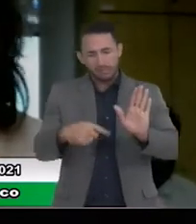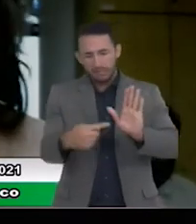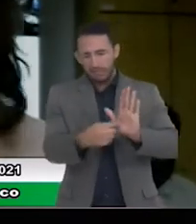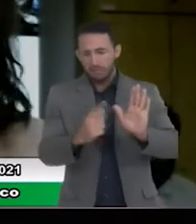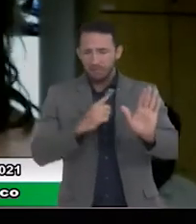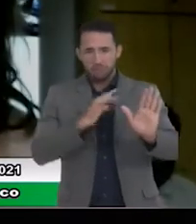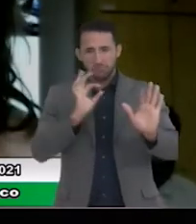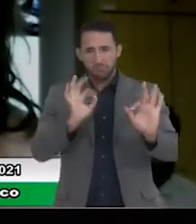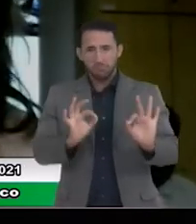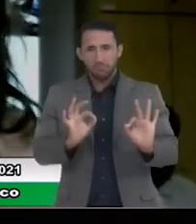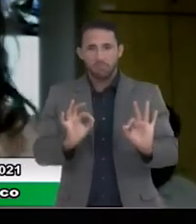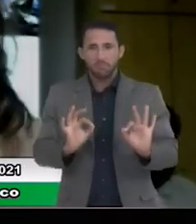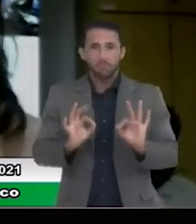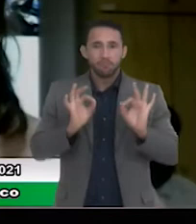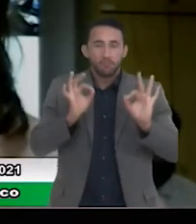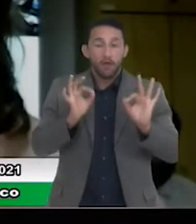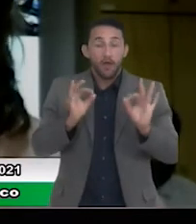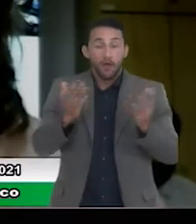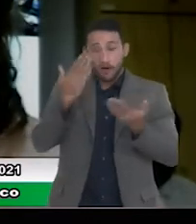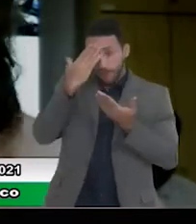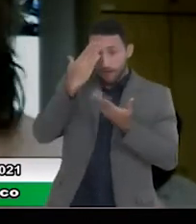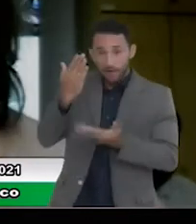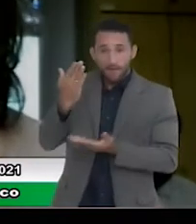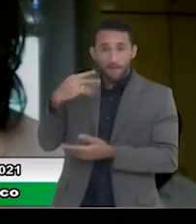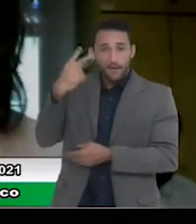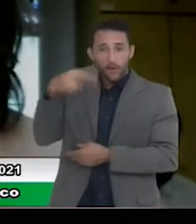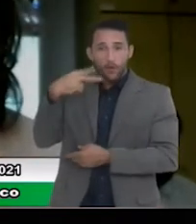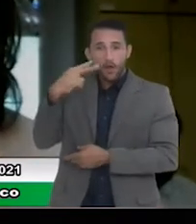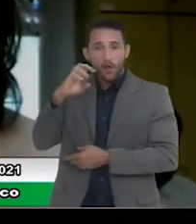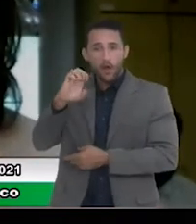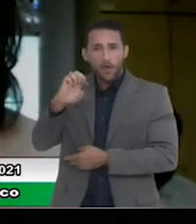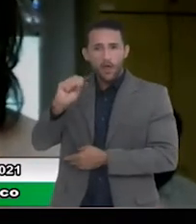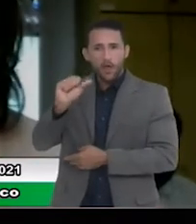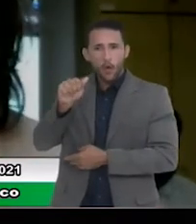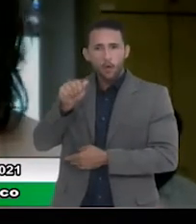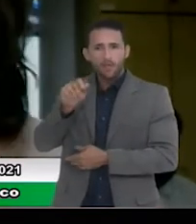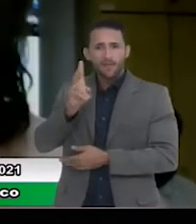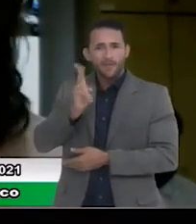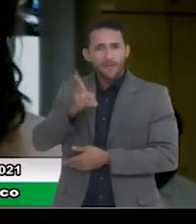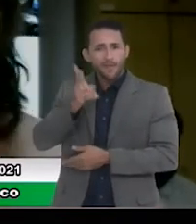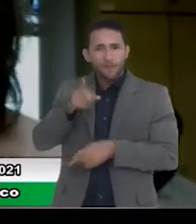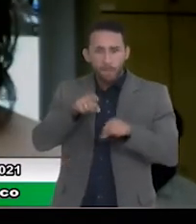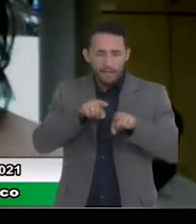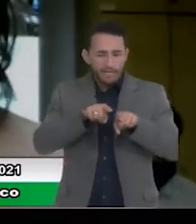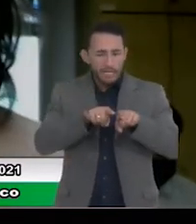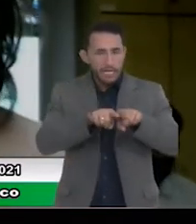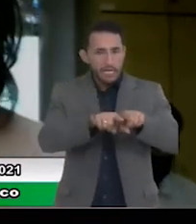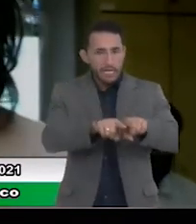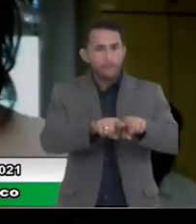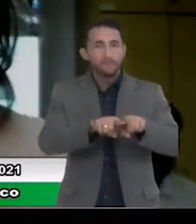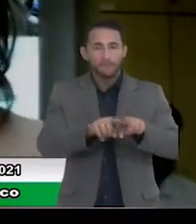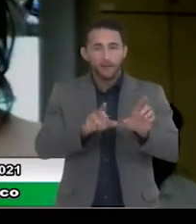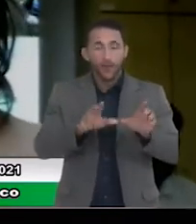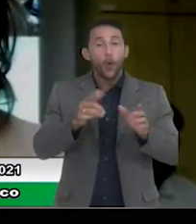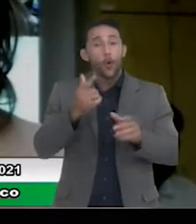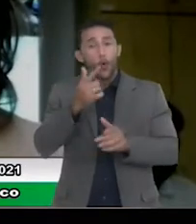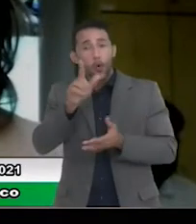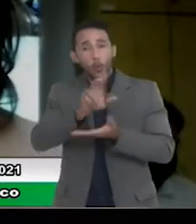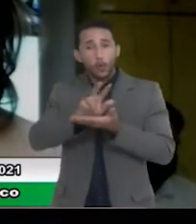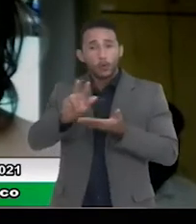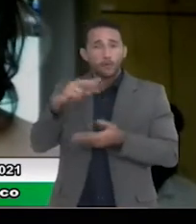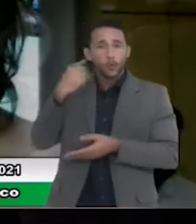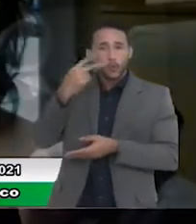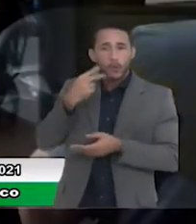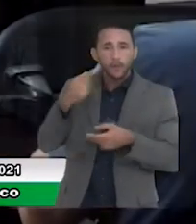Elza Oliveira. Agradeço pela sempre parceria e gentileza, o vereador Julião, todos os demais vereadores que estão